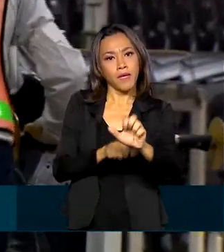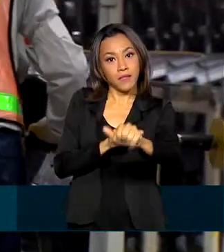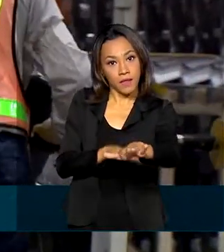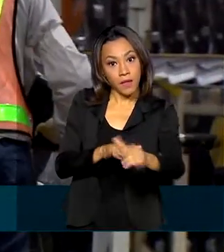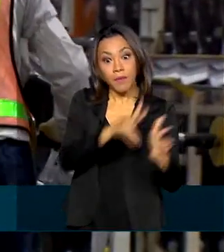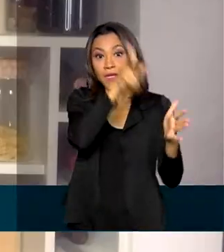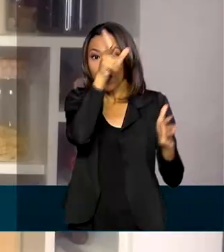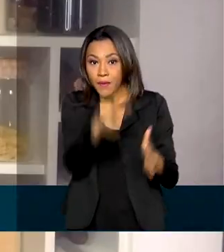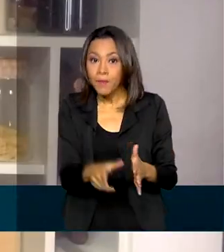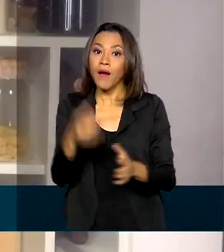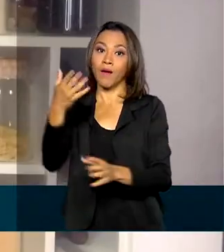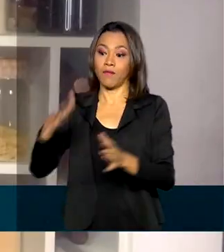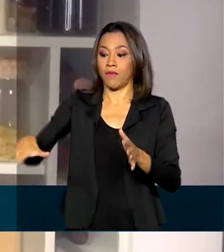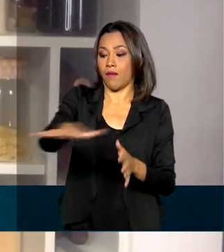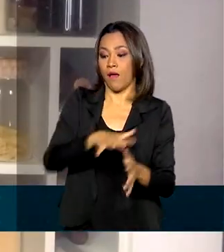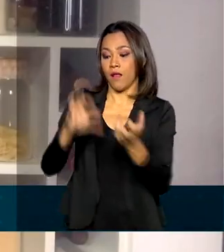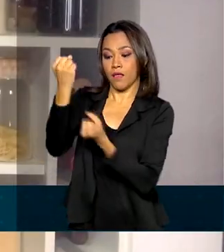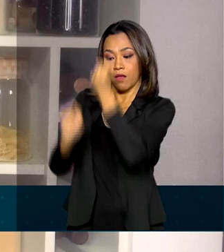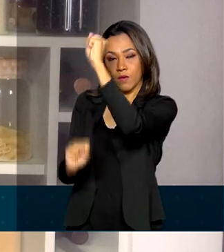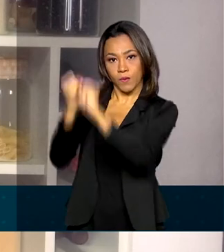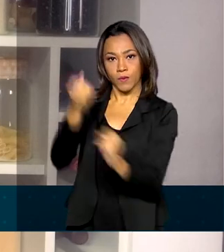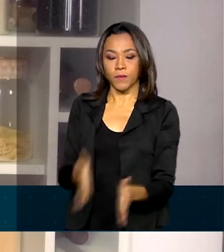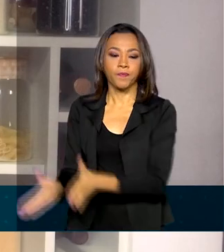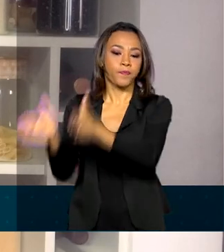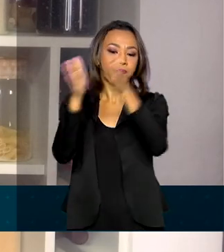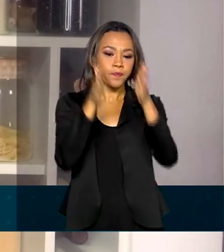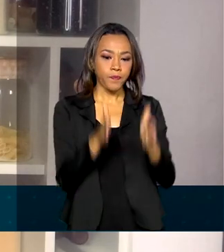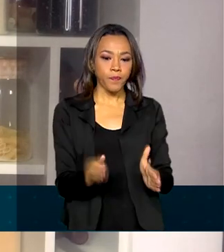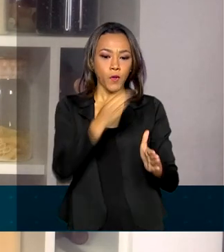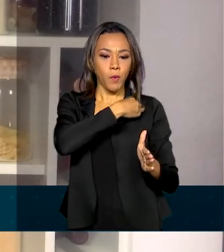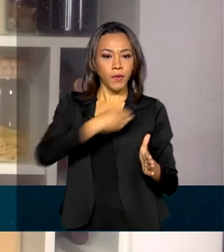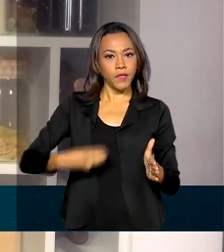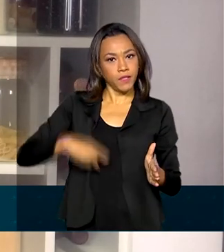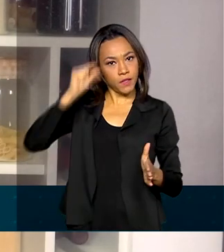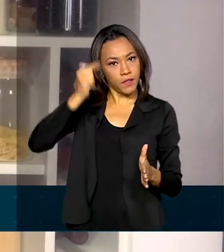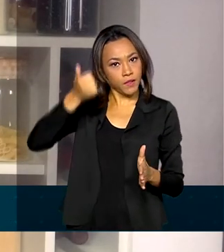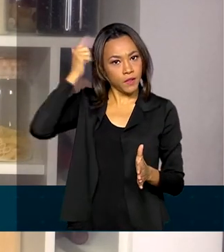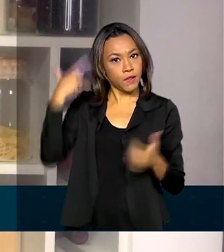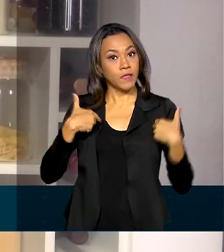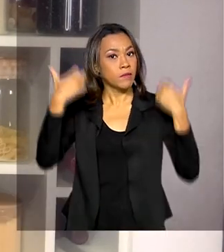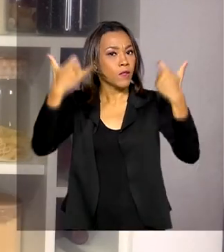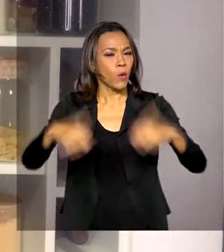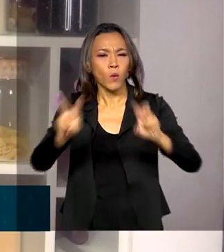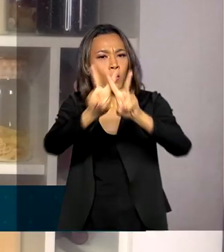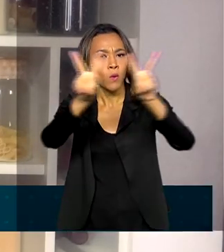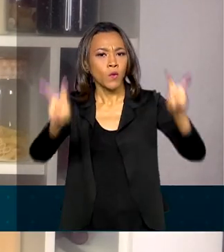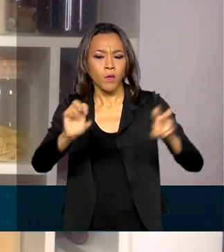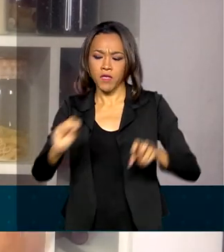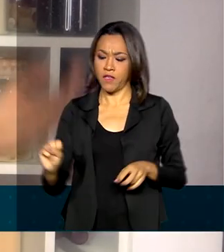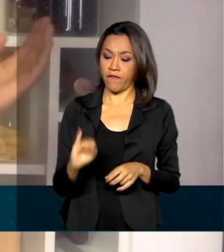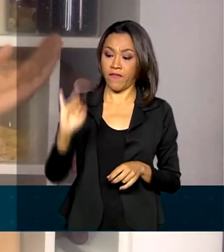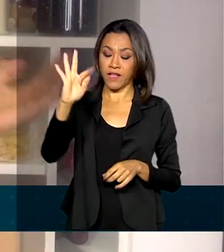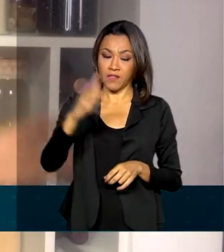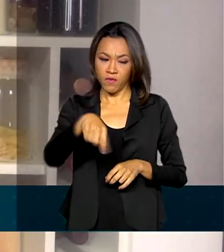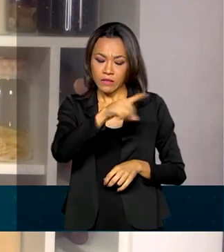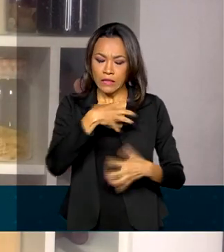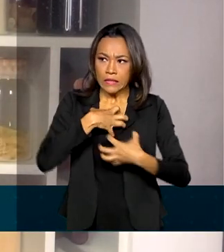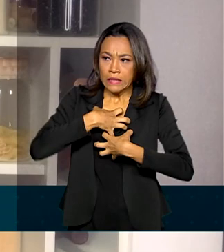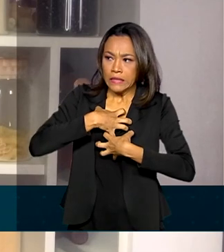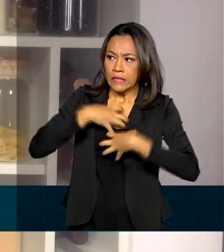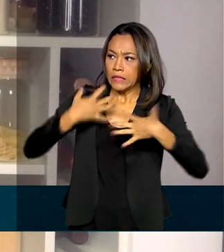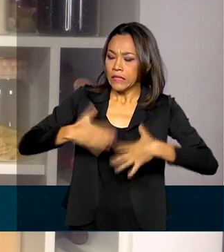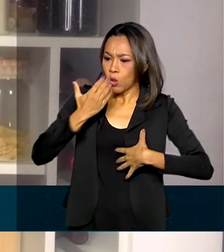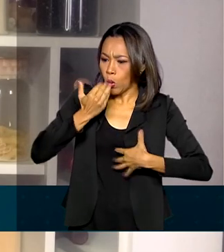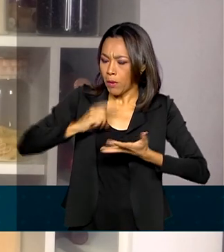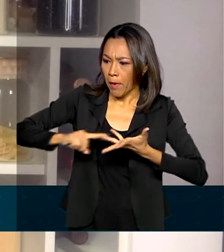industrial. O ministro Paulo Guedes também falou de inflação. Para quem sentiu a alta dos alimentos, por